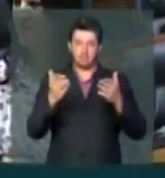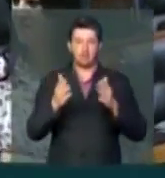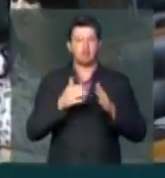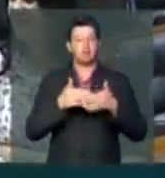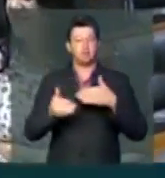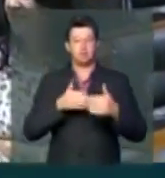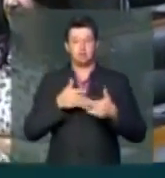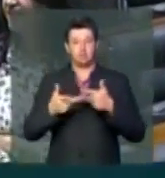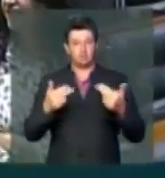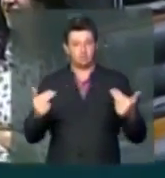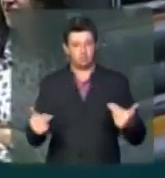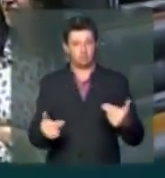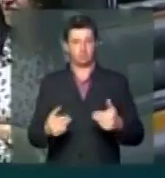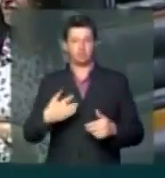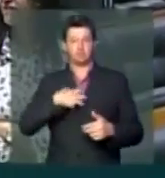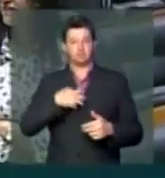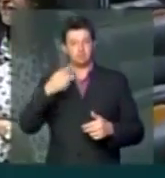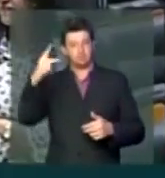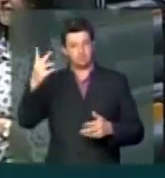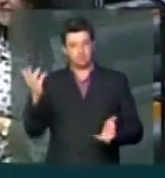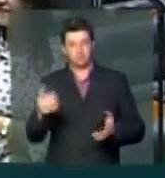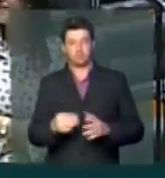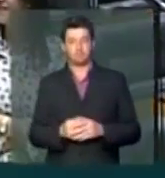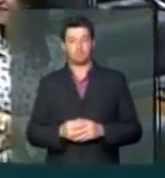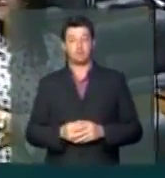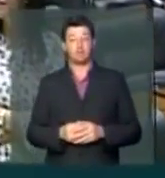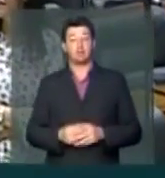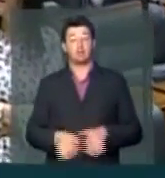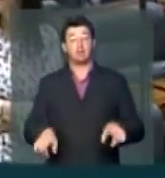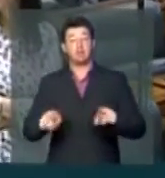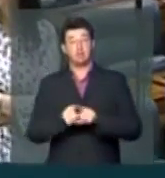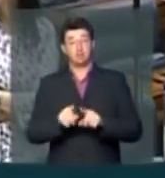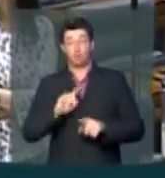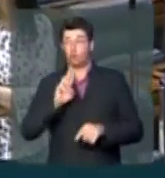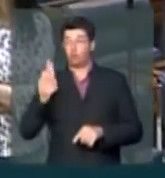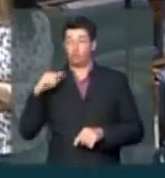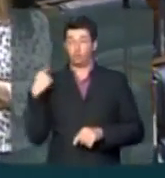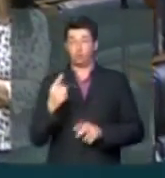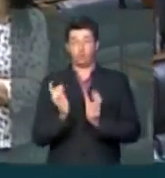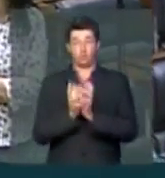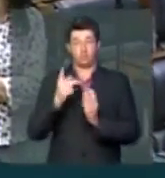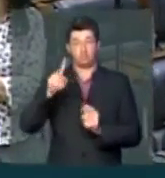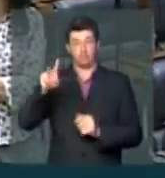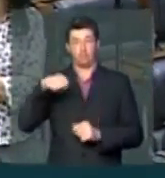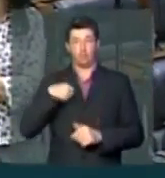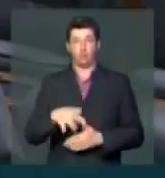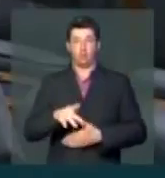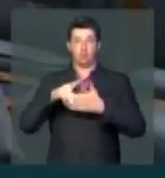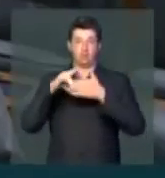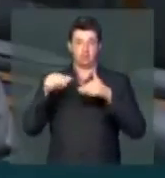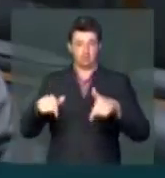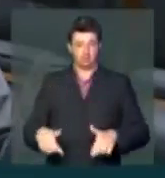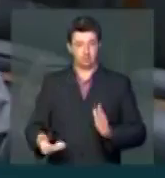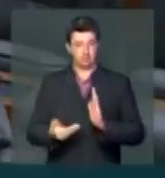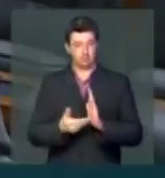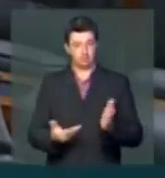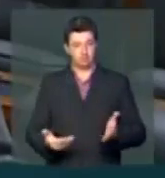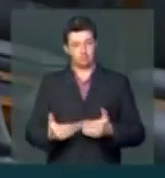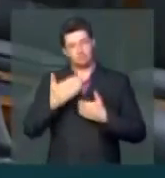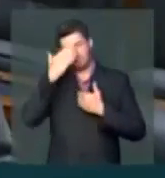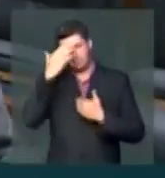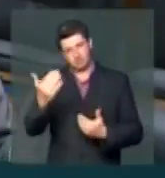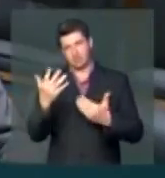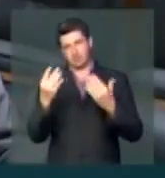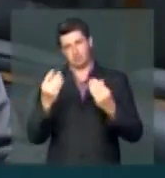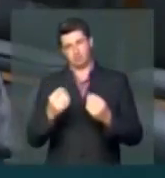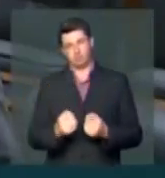todas as áreas, em todos os sentidos, e dizer a vocês, em nome da bancada do Partido Verde, da liderança do Partido Verde nessa Casa, muito